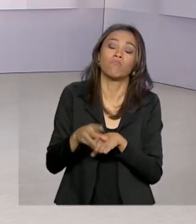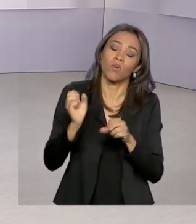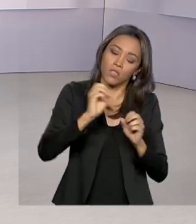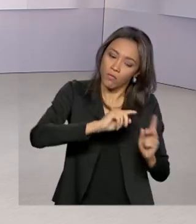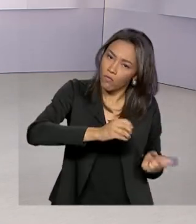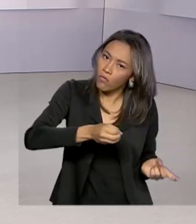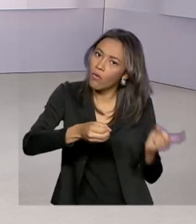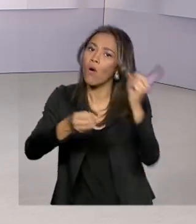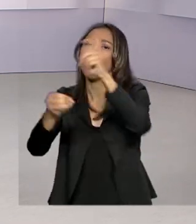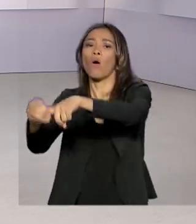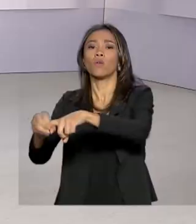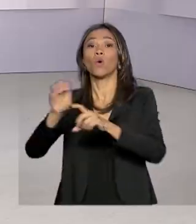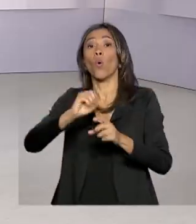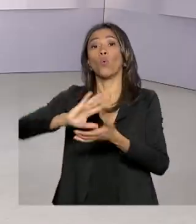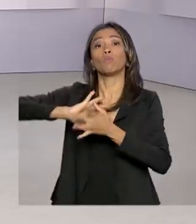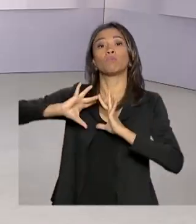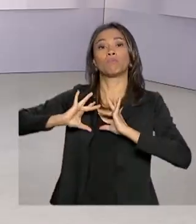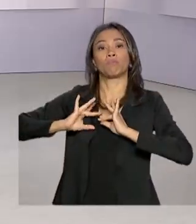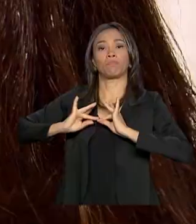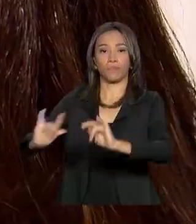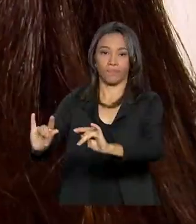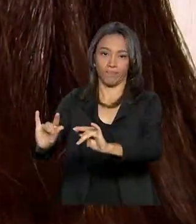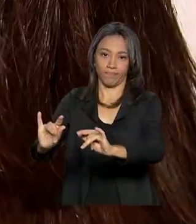devolvida ou até destruída.